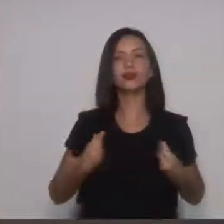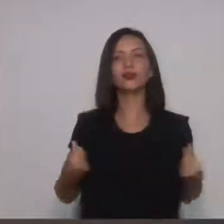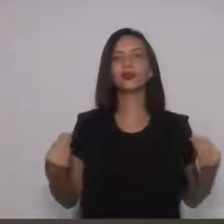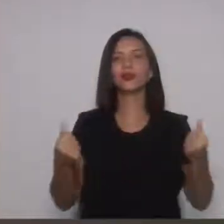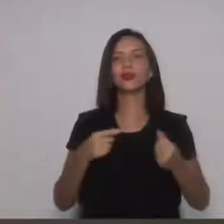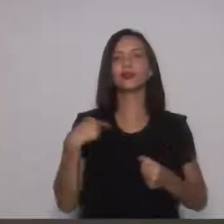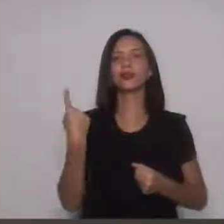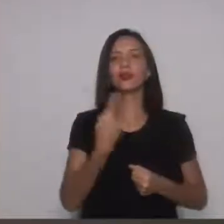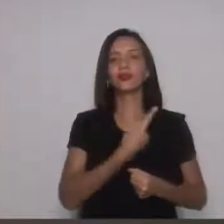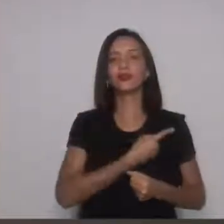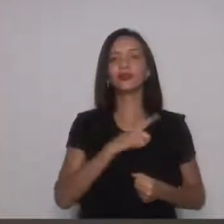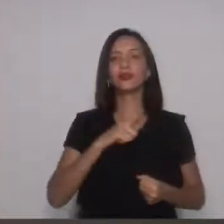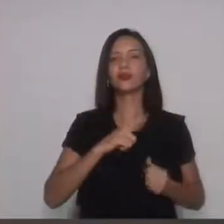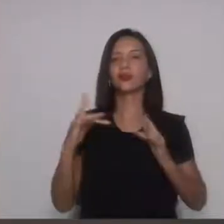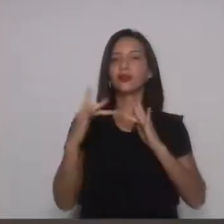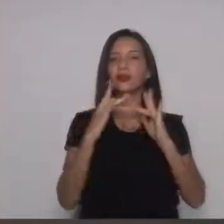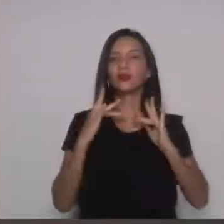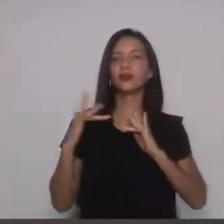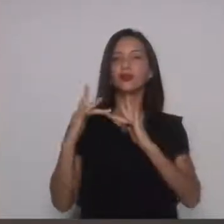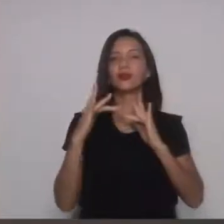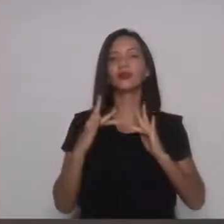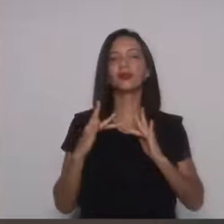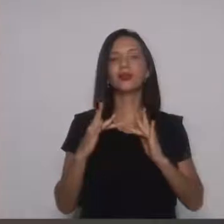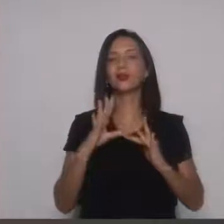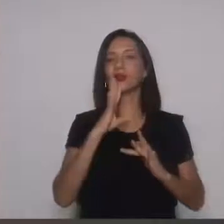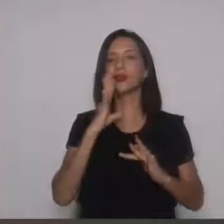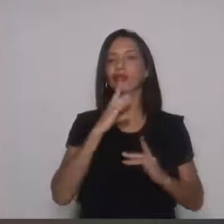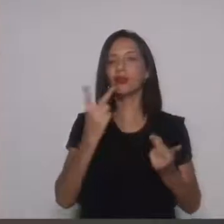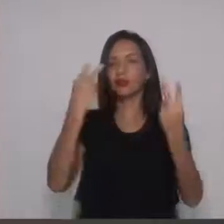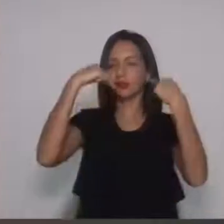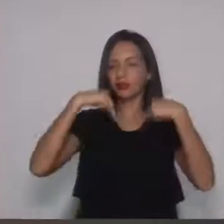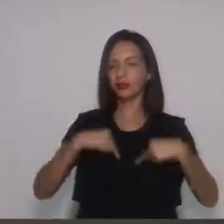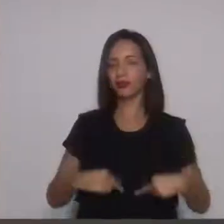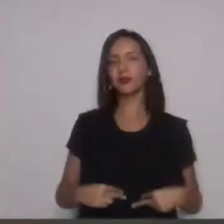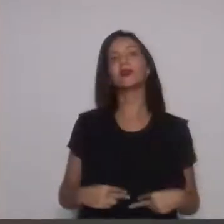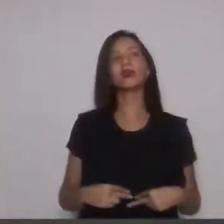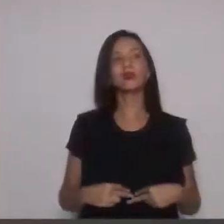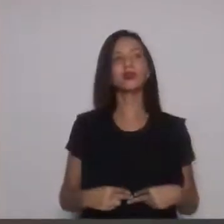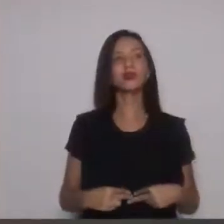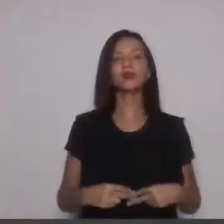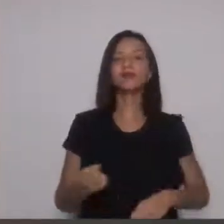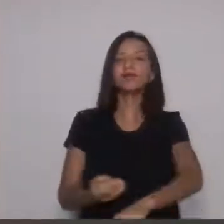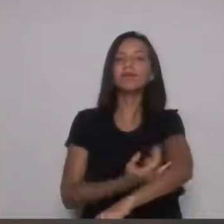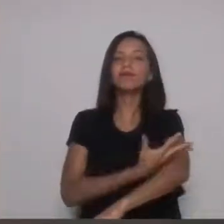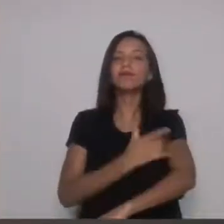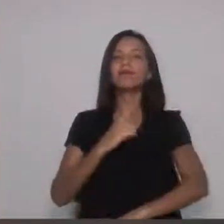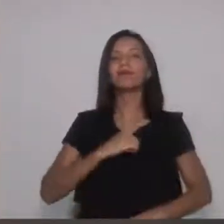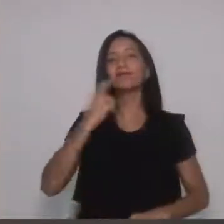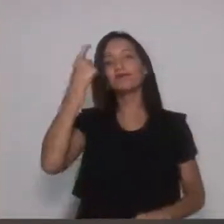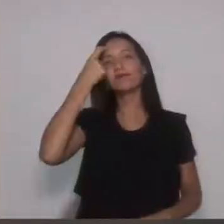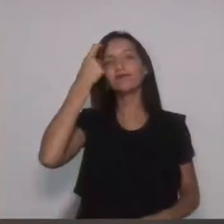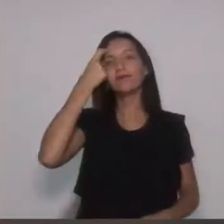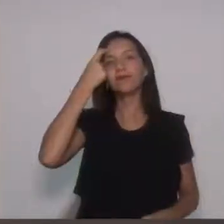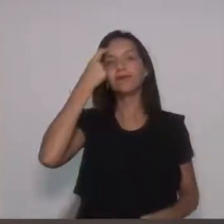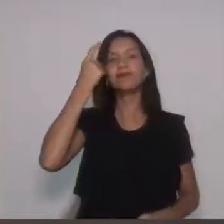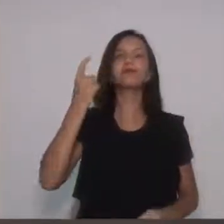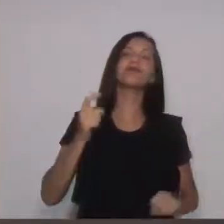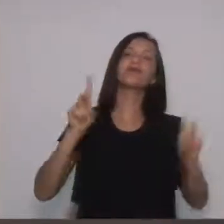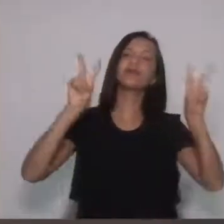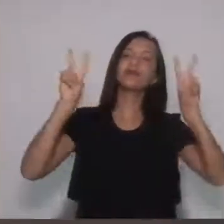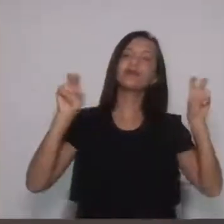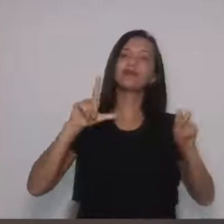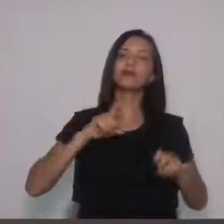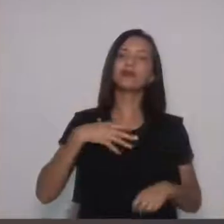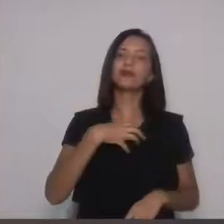relacionamento, o quanto elas conhecem sobre si mesmo, as suas emoções, seus pensamentos sobre os seus